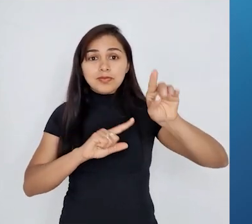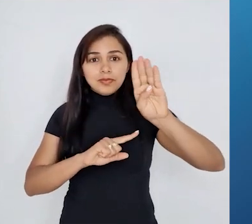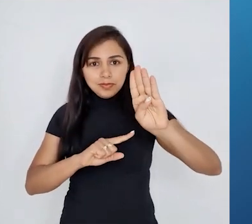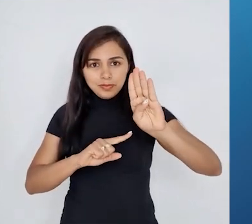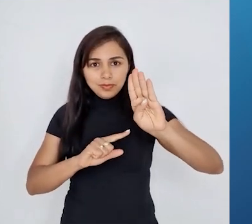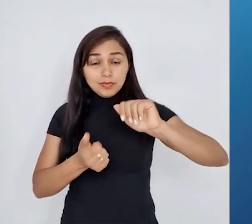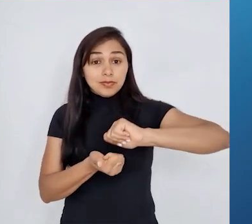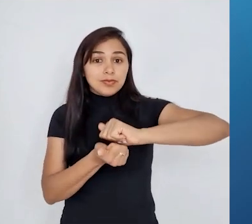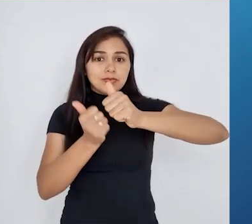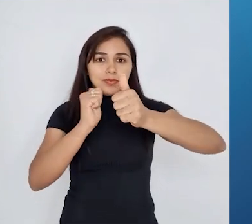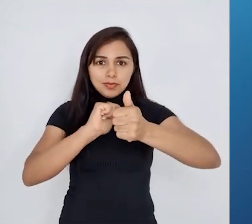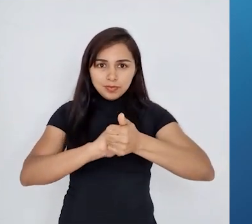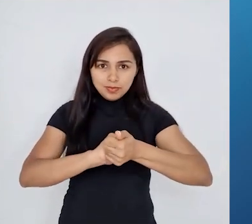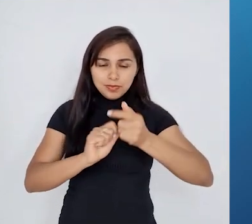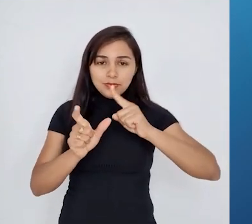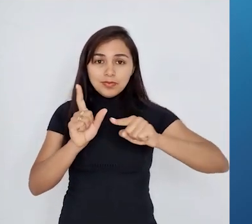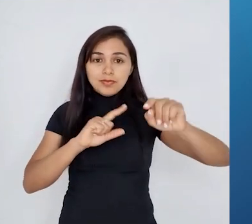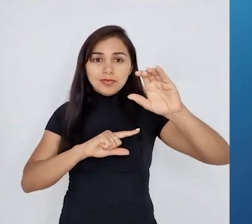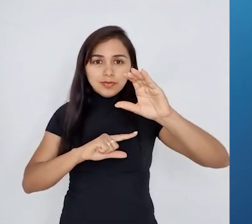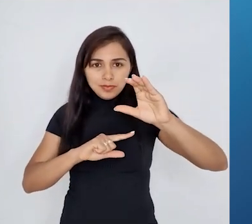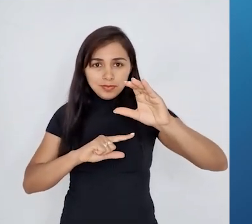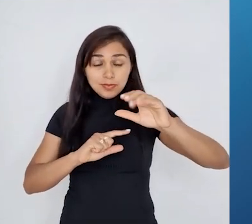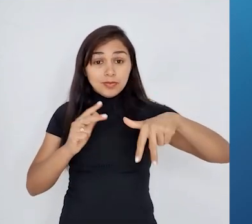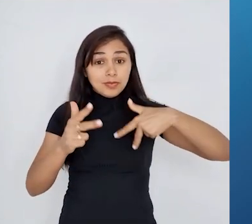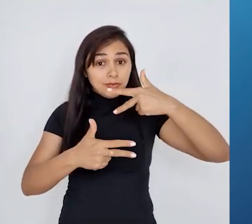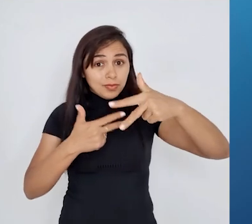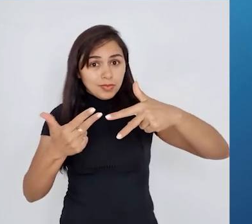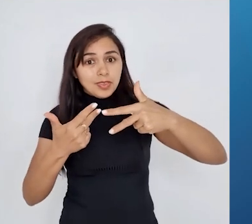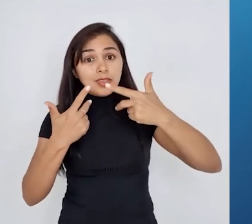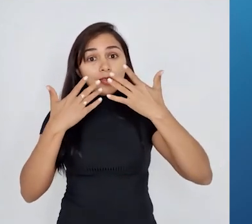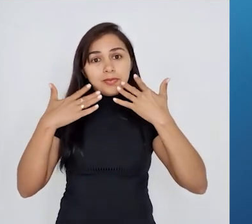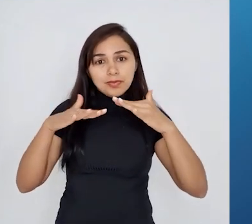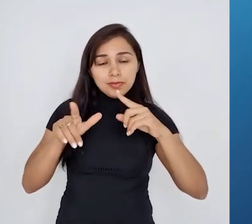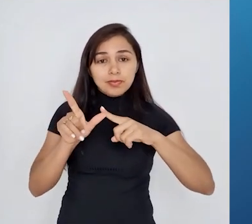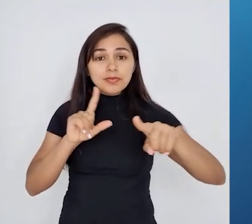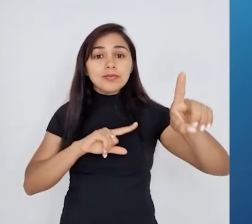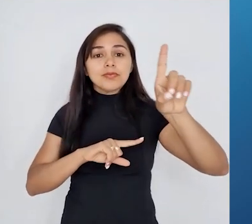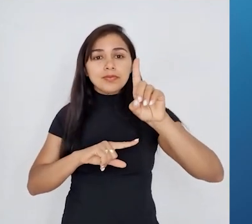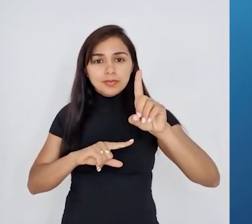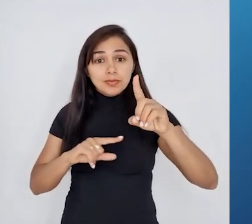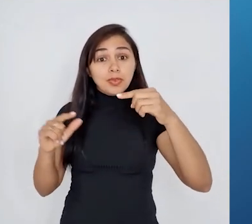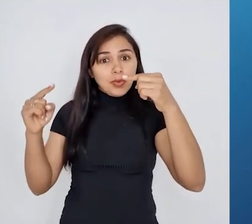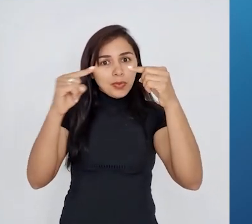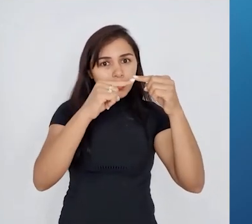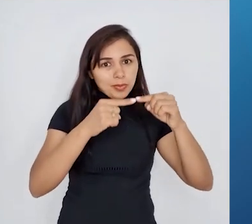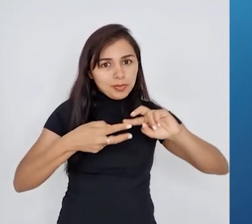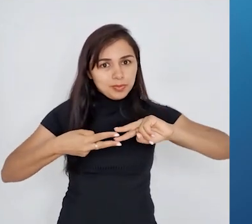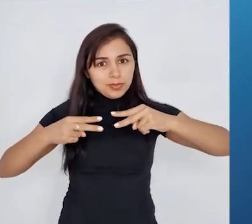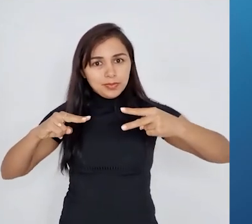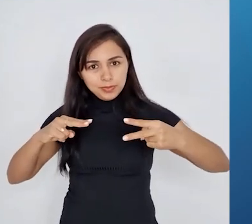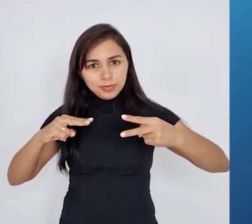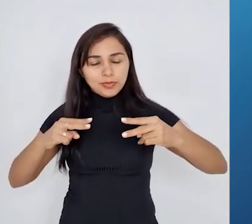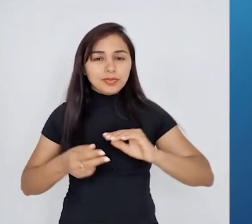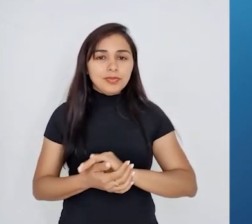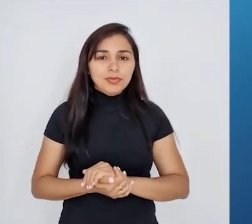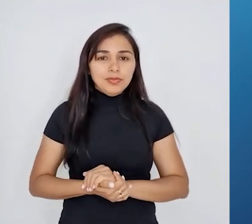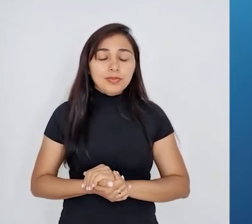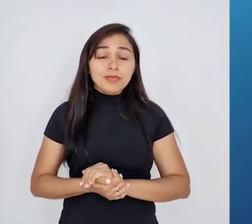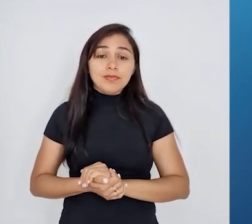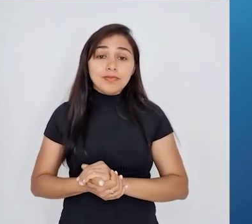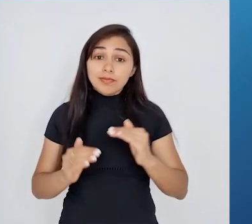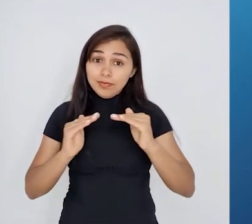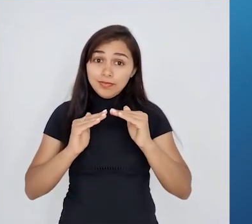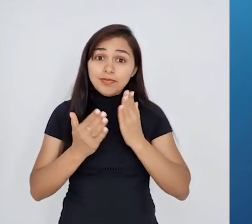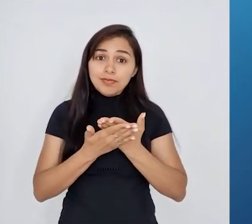adaptação, letra C, seleção natural e letra D, recombinação gênica. Então, de acordo com o que a gente trabalhou na nossa aula de